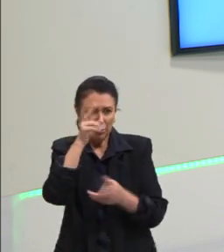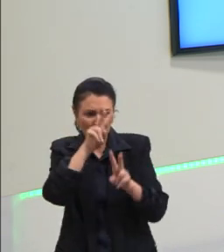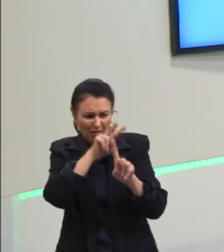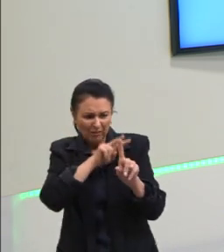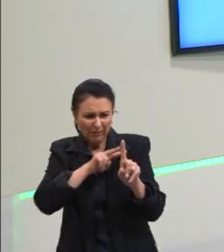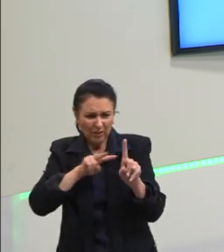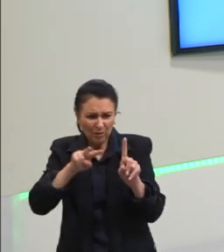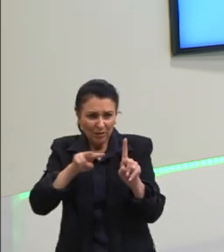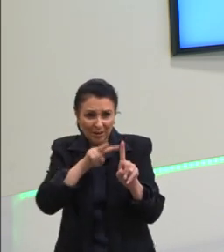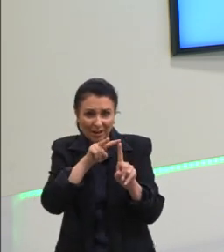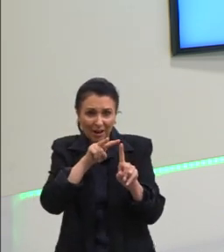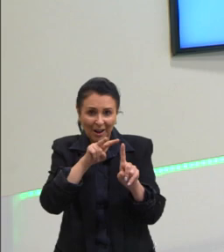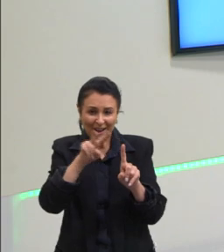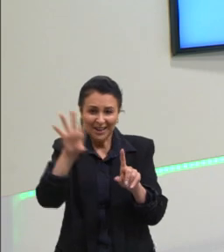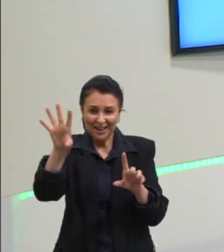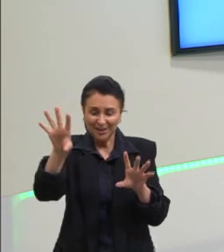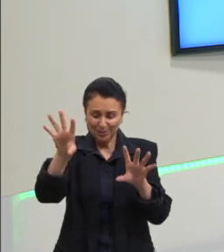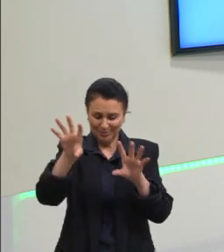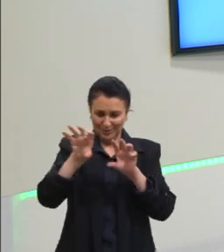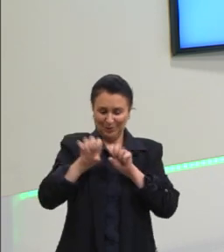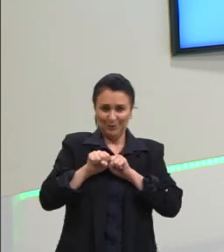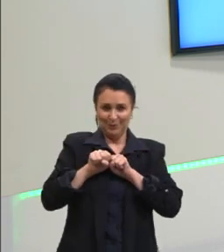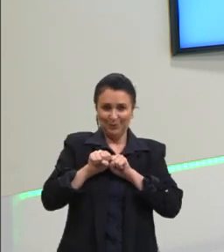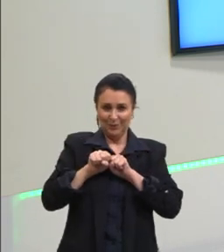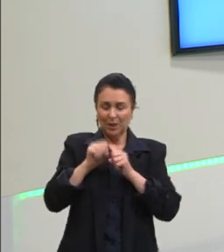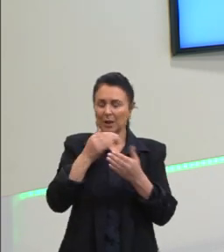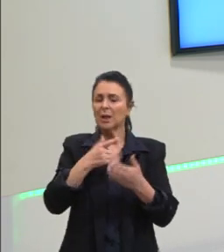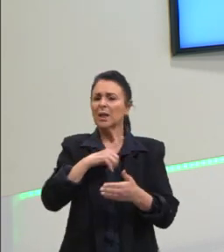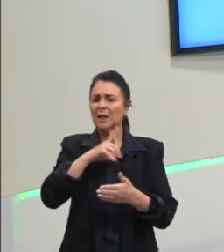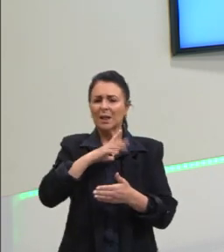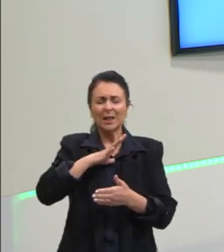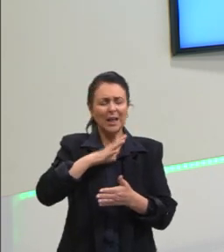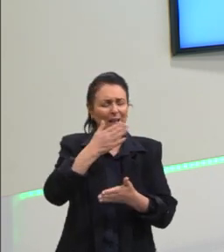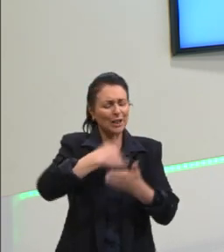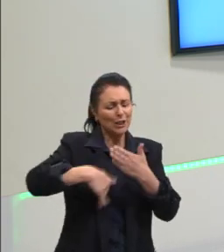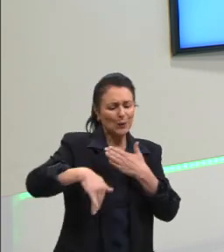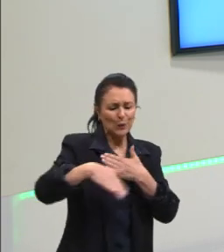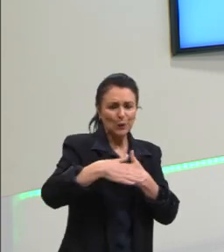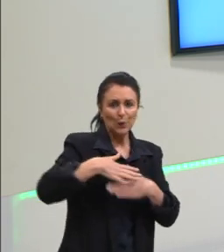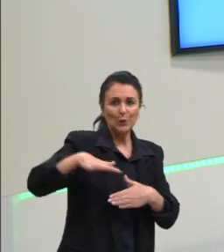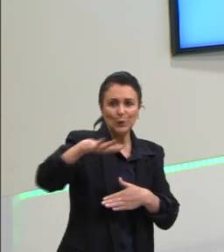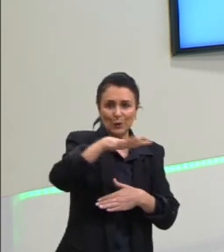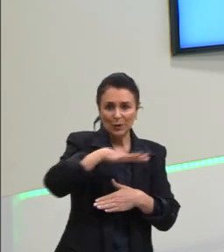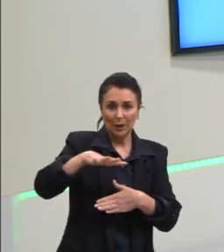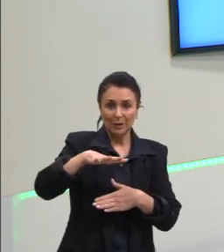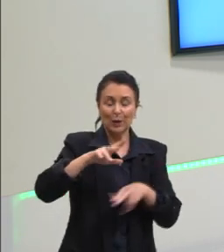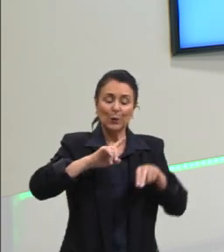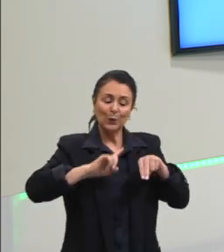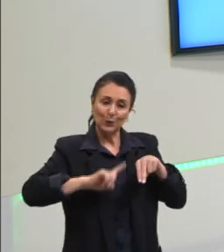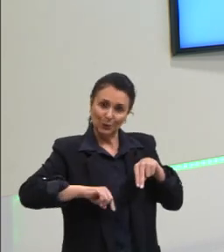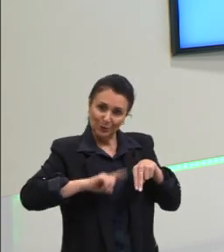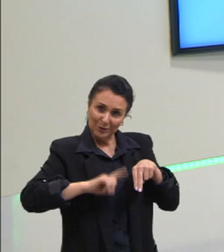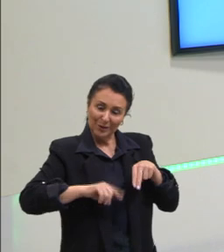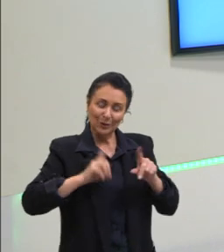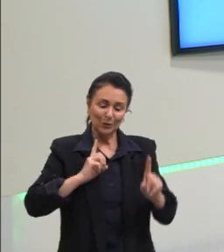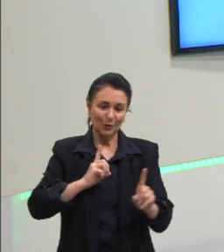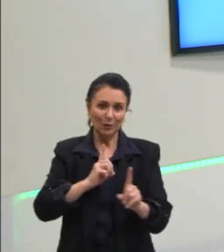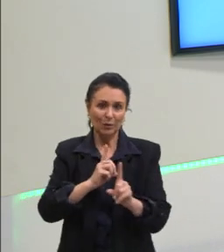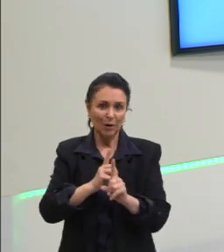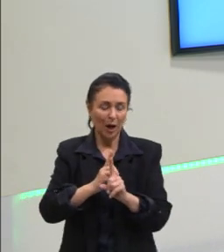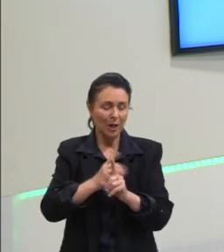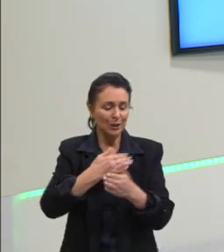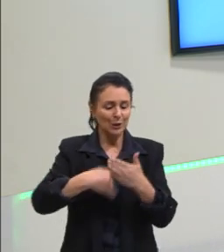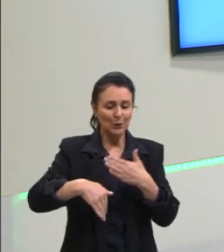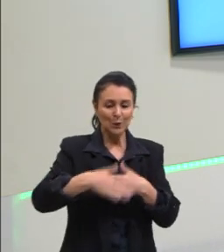de certa forma se apropria então que eles estão em todos os lugares então de fato os números naturais se encontram então em todos os